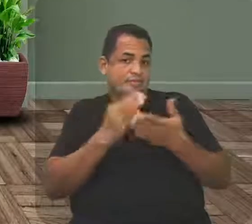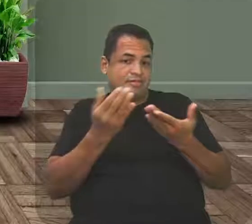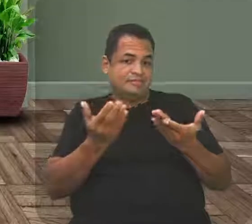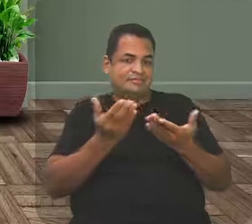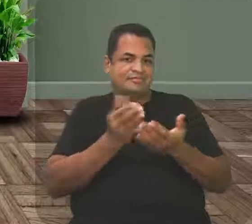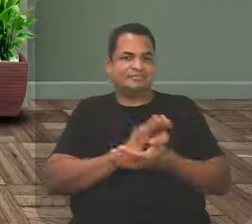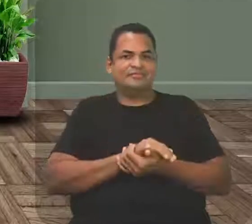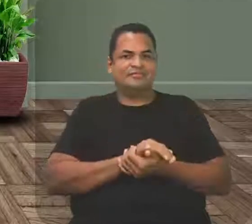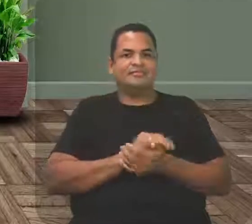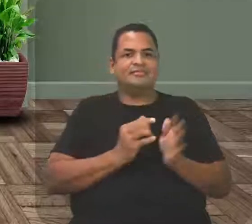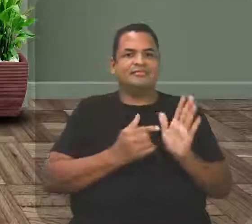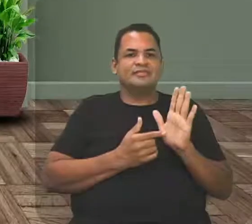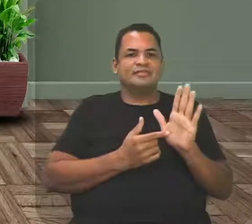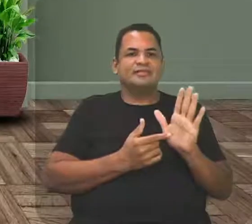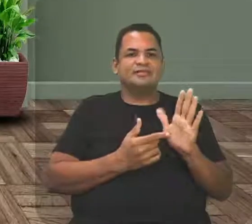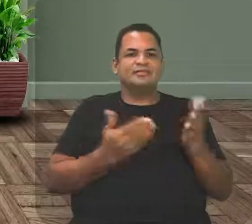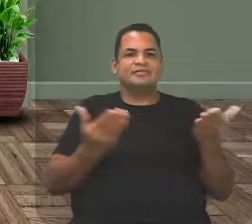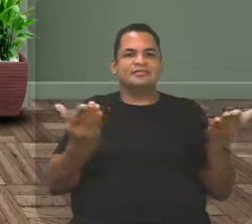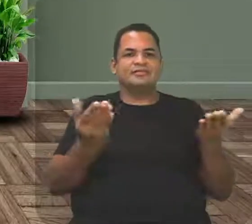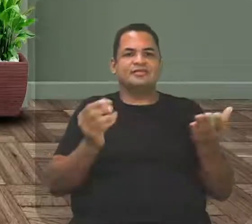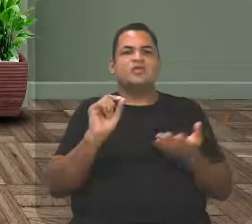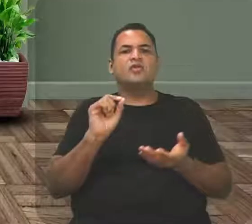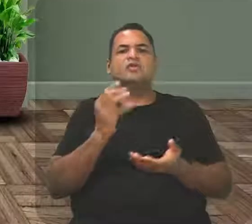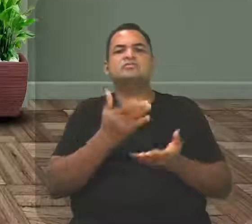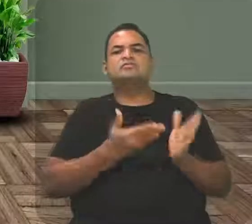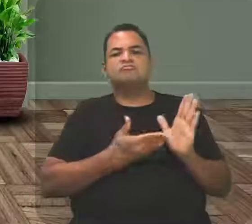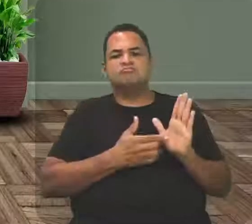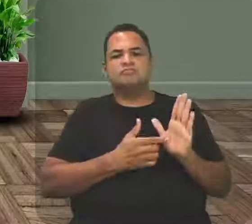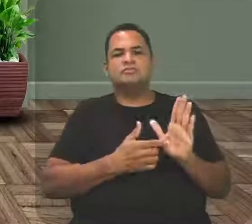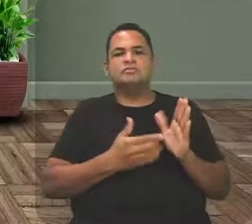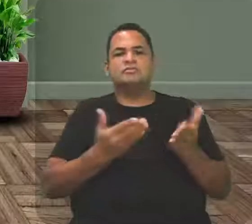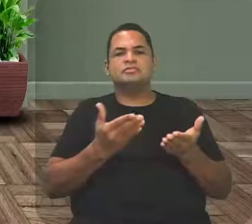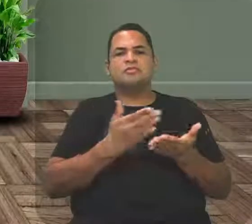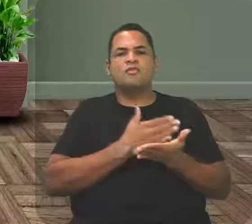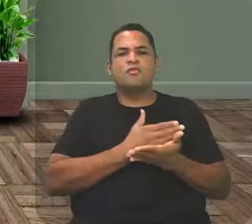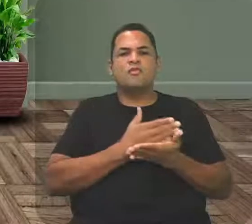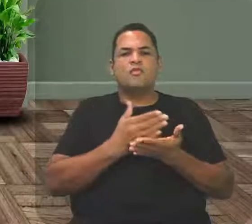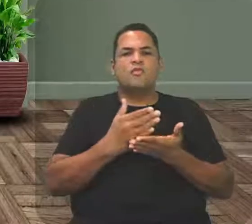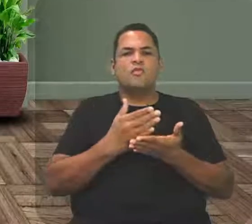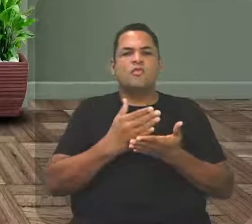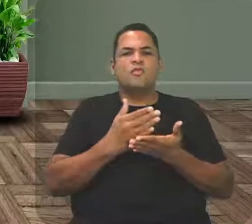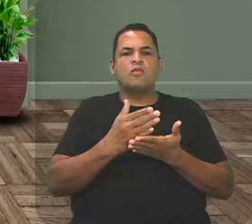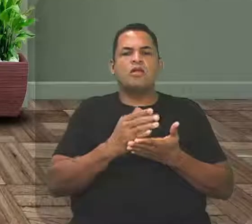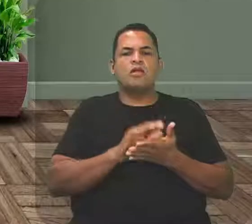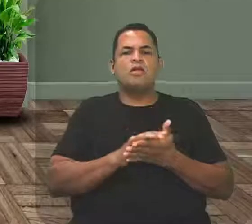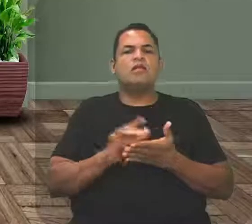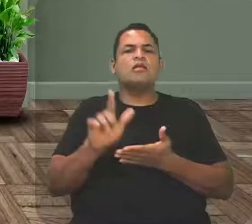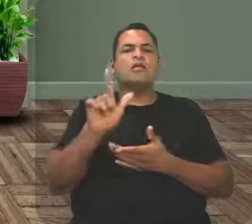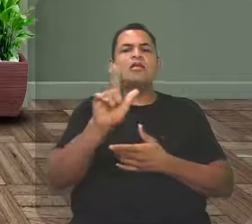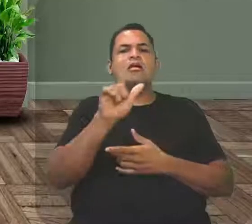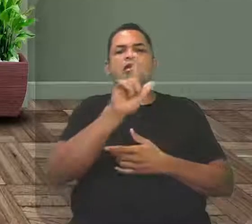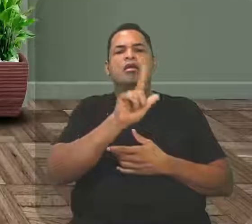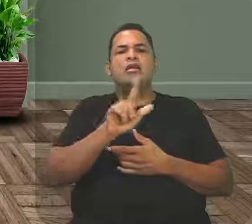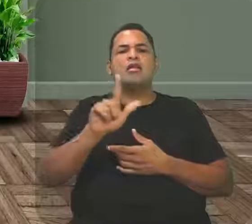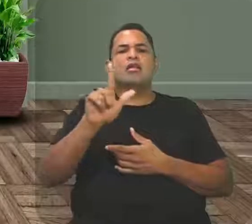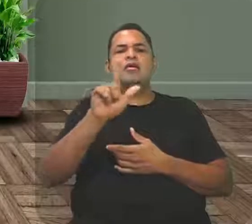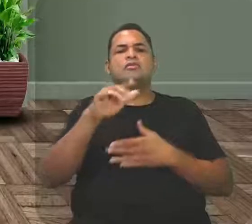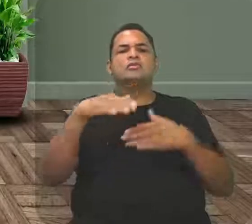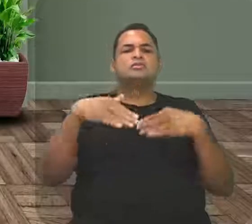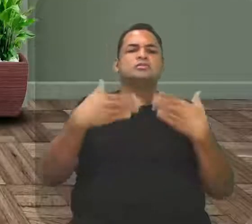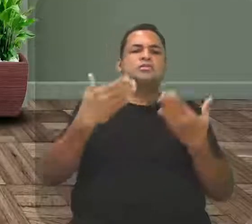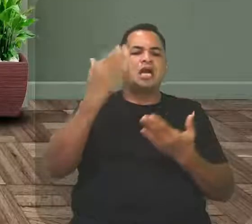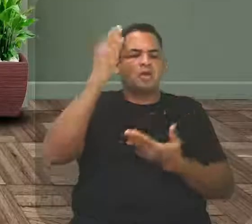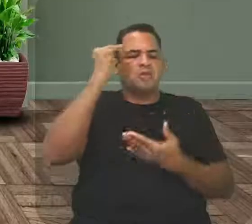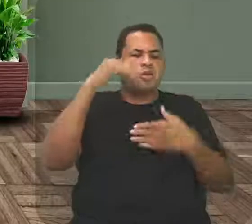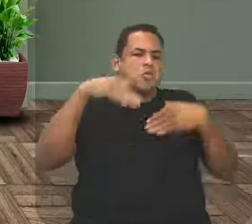mostrar a surpresa para vocês, que já que a gente vai introduzir a questão da literatura, você já sabe quando o texto é literário e não